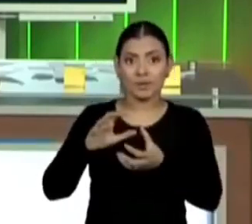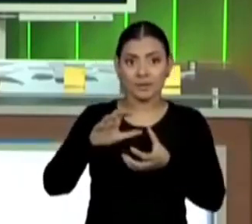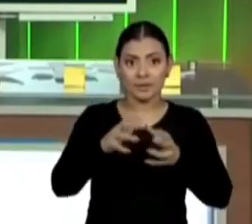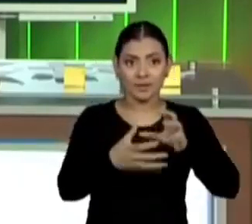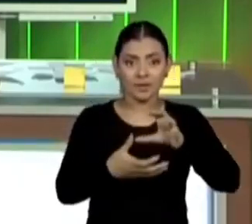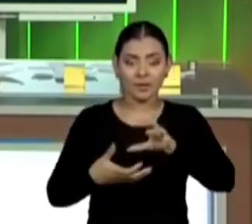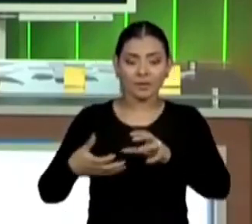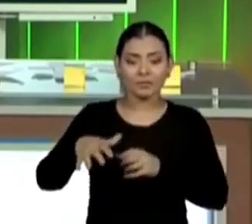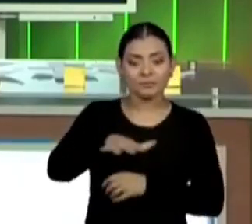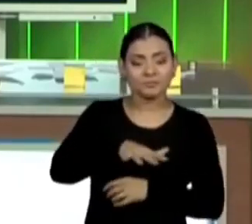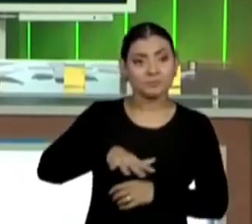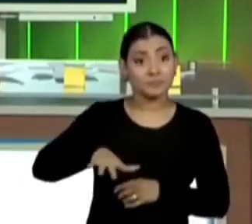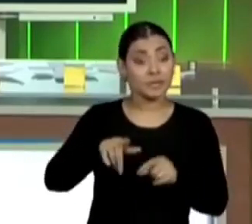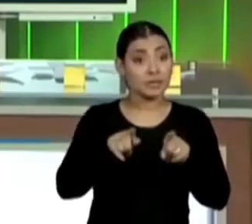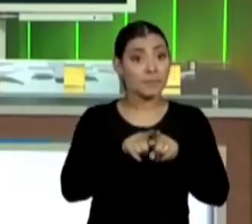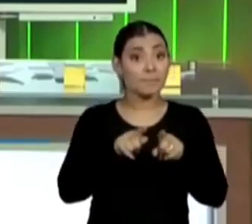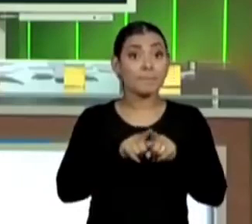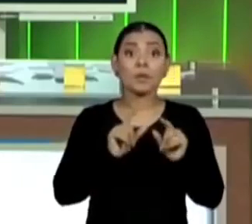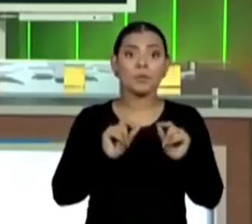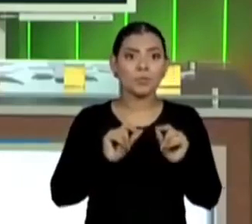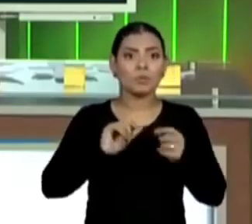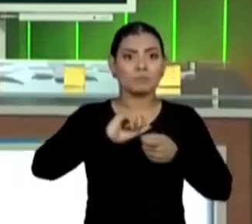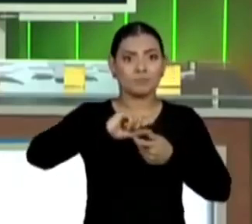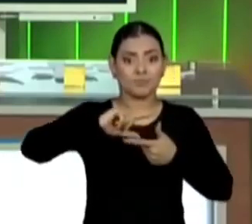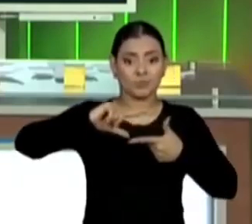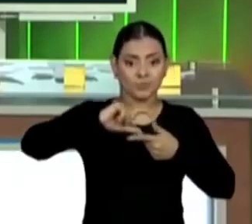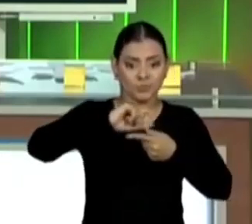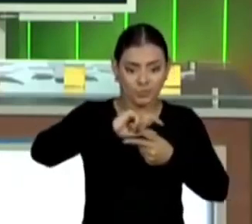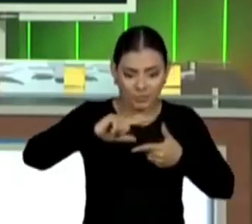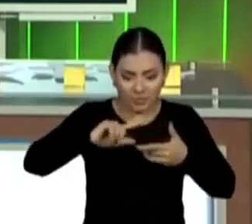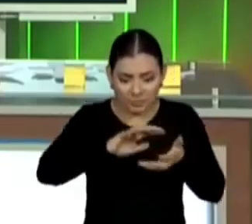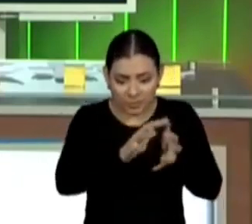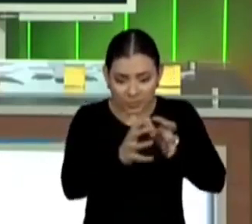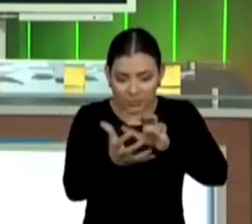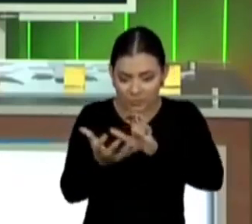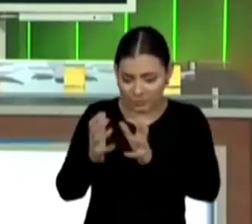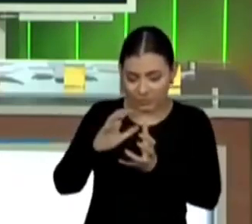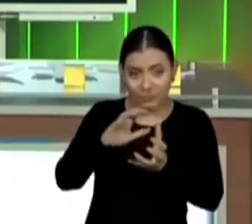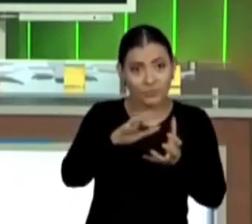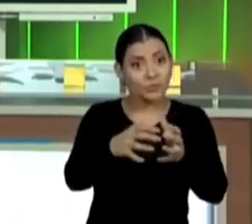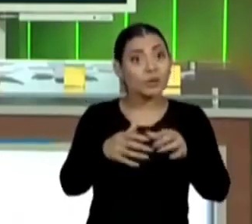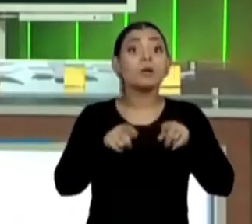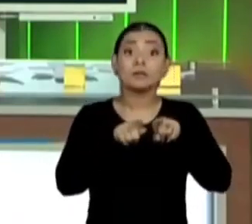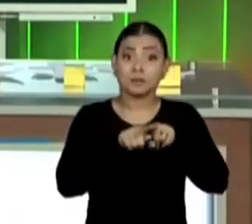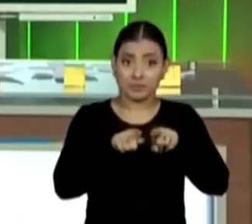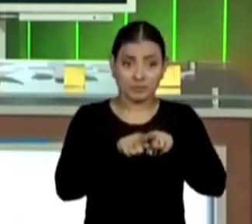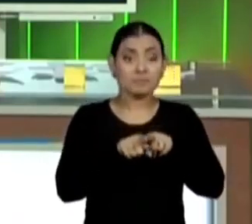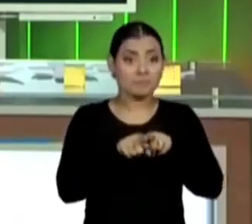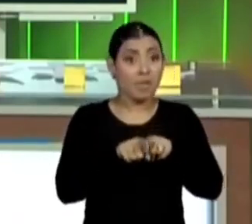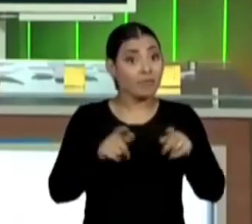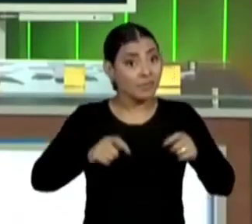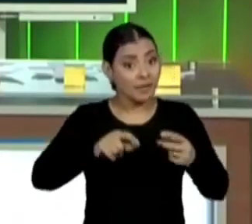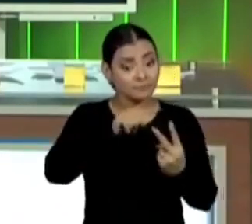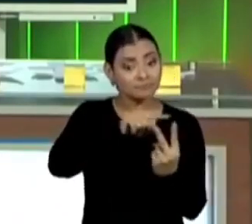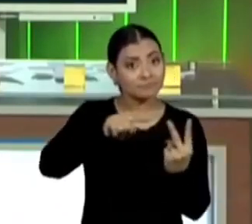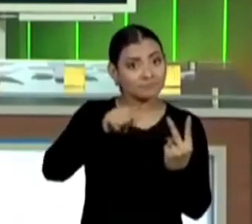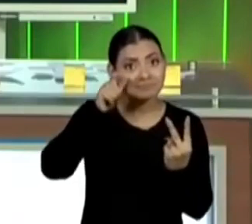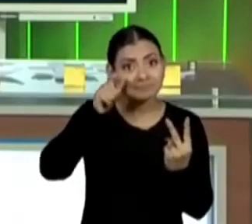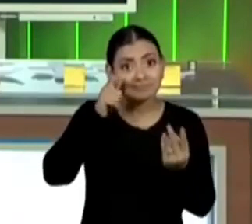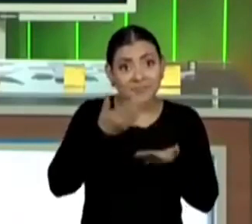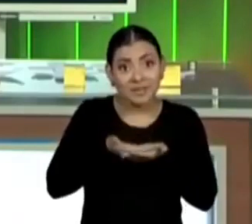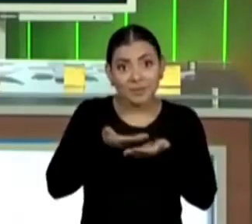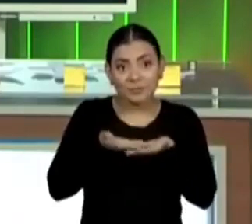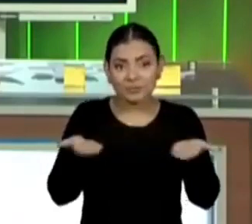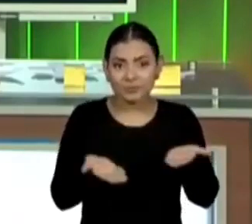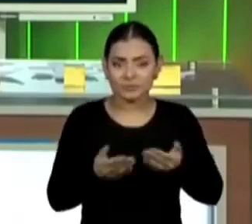figuras espaciais, inclusive geométricas, mas vamos pensar nas figuras planas também, nos polígonos, no decorrer dessa